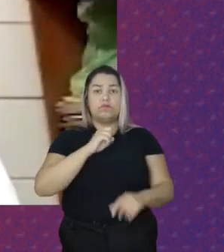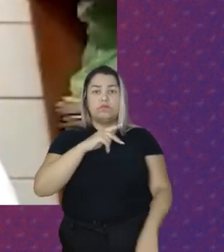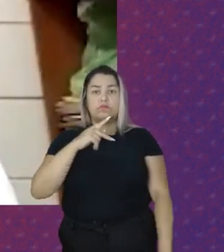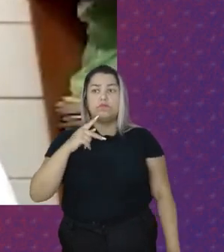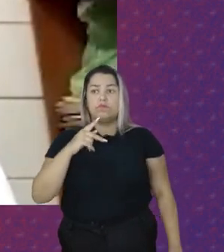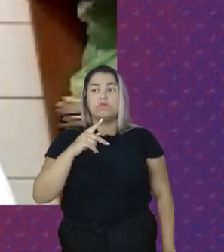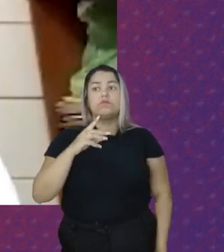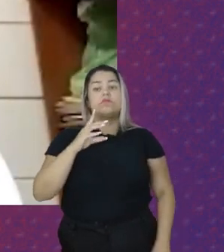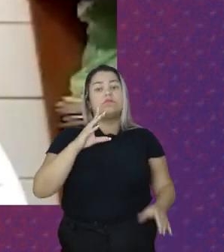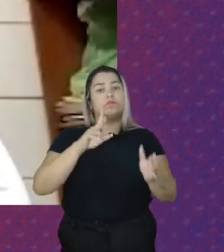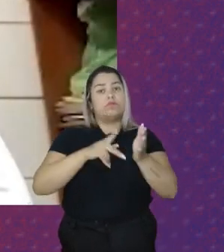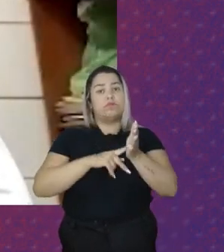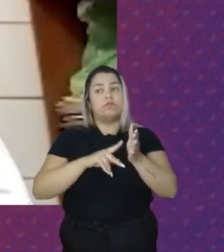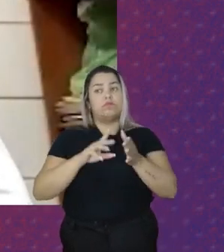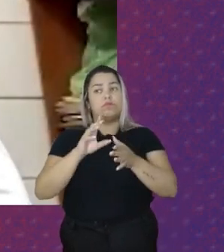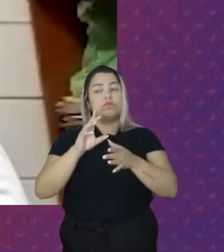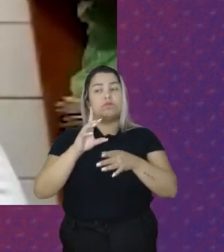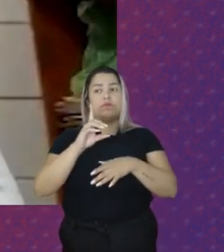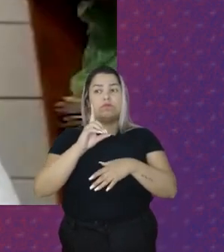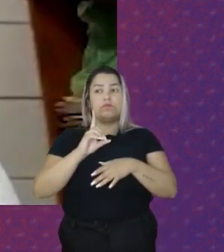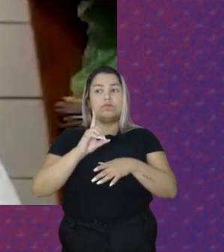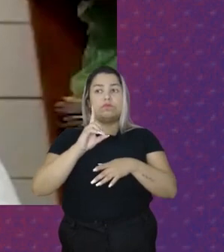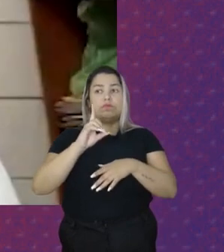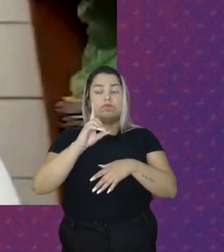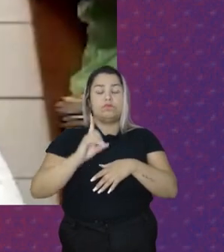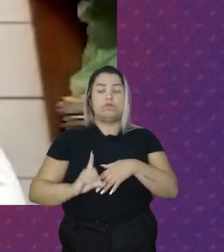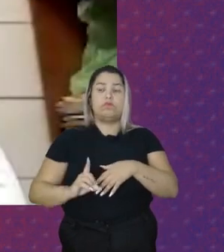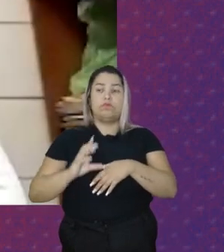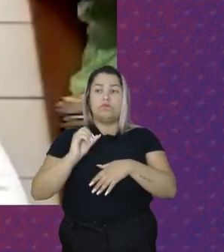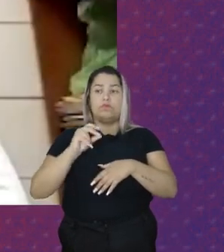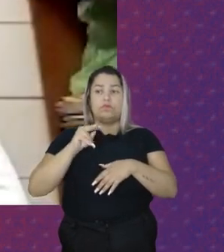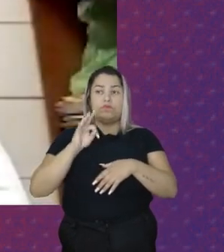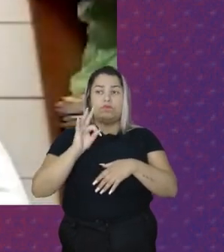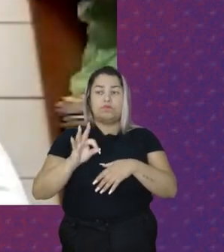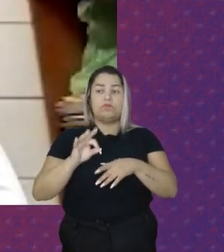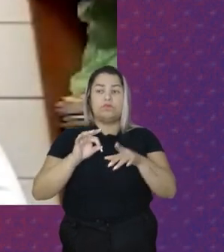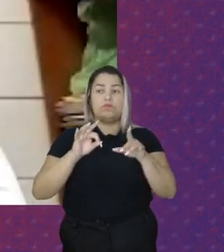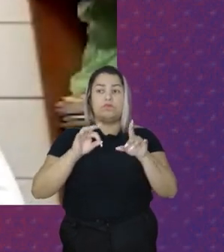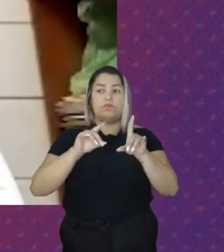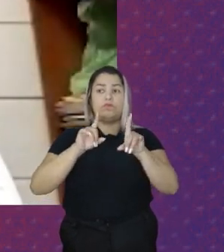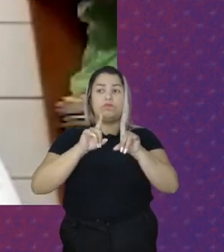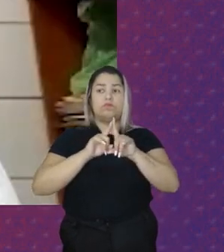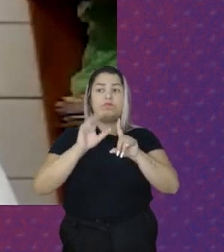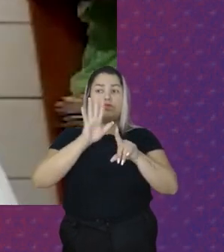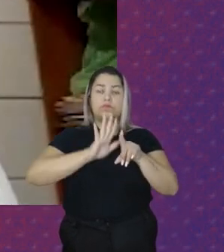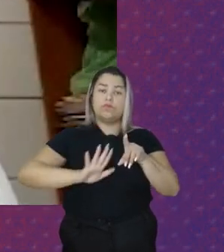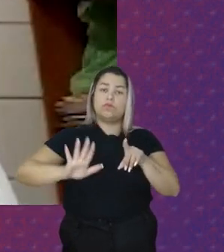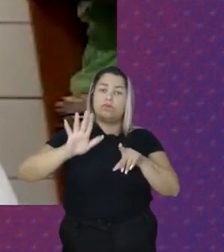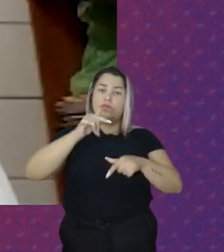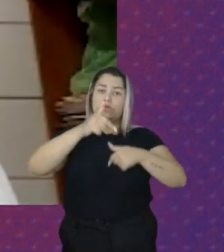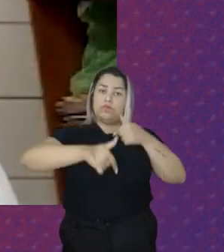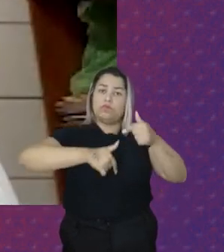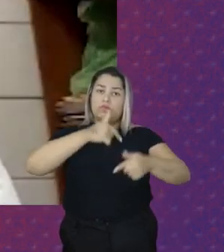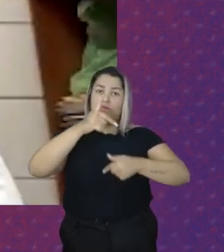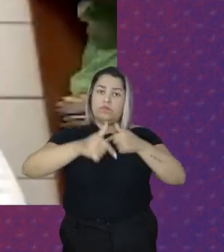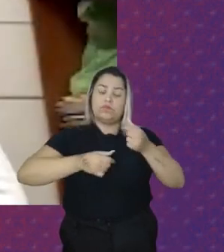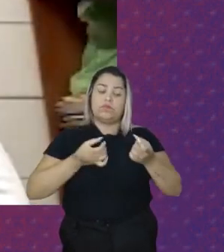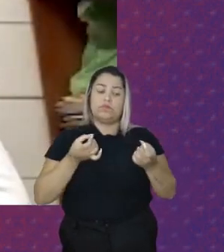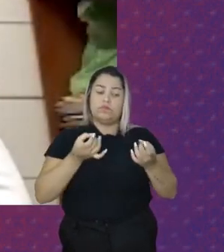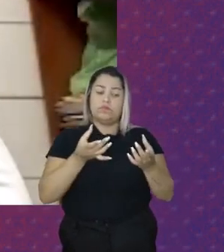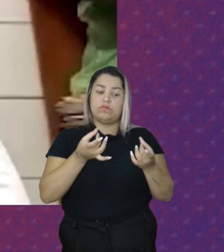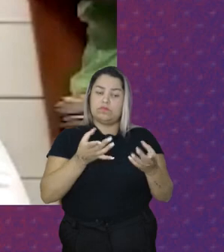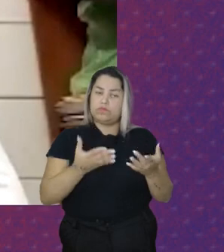Também Componho a direção Da CUT Pernambuco Da Contrax Que é a Confederação Nacional Dos Trabalhadores De Comércio e